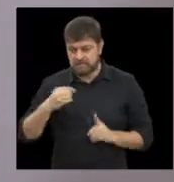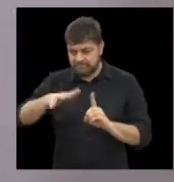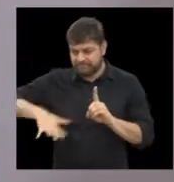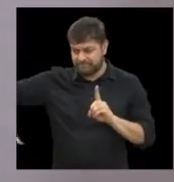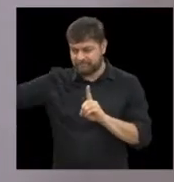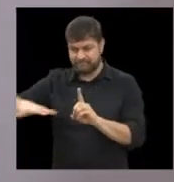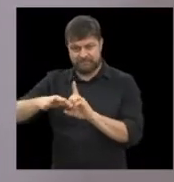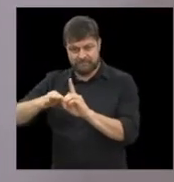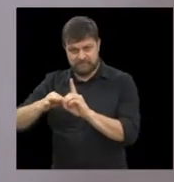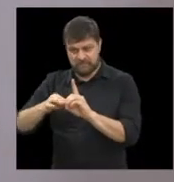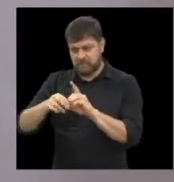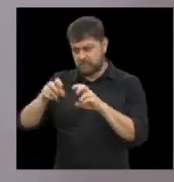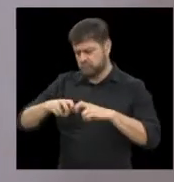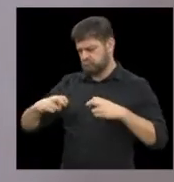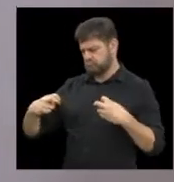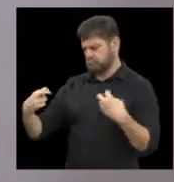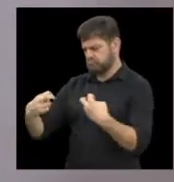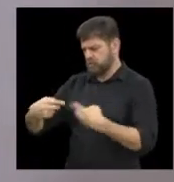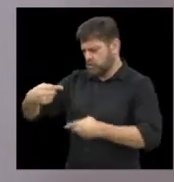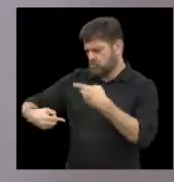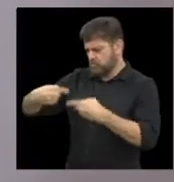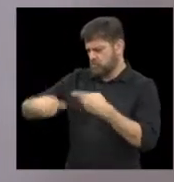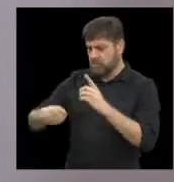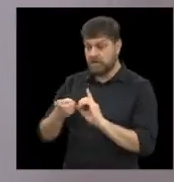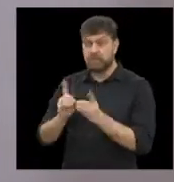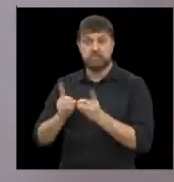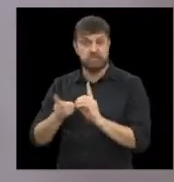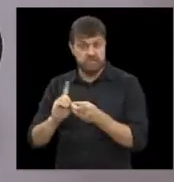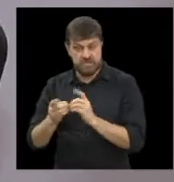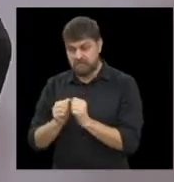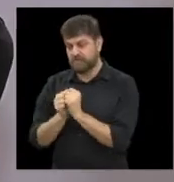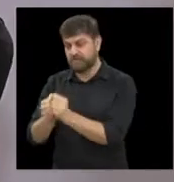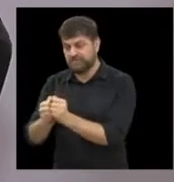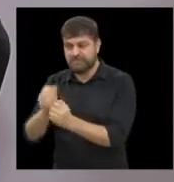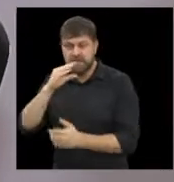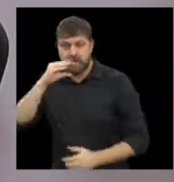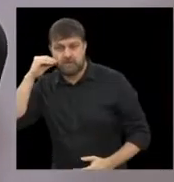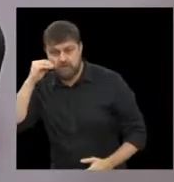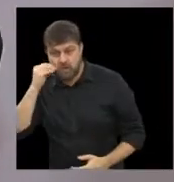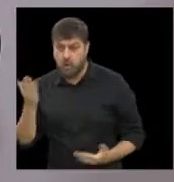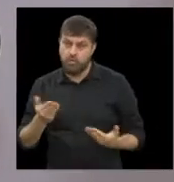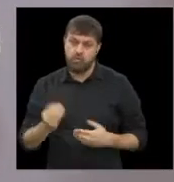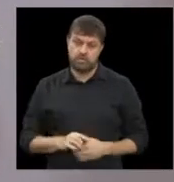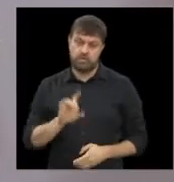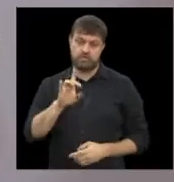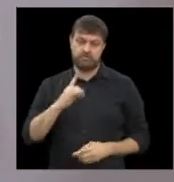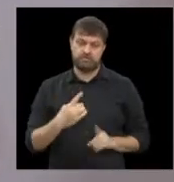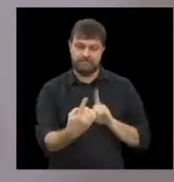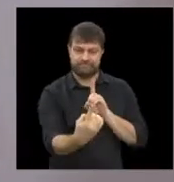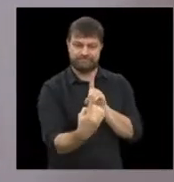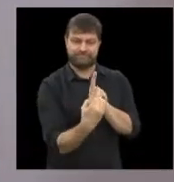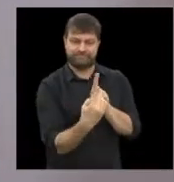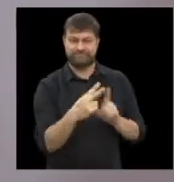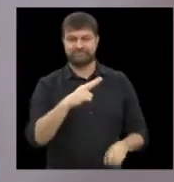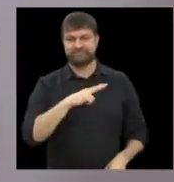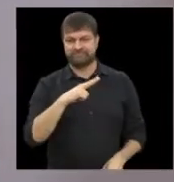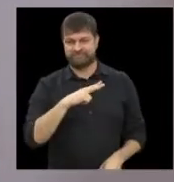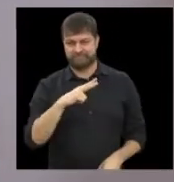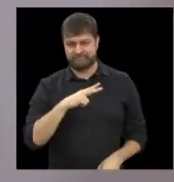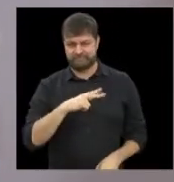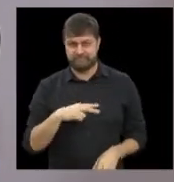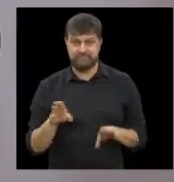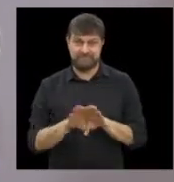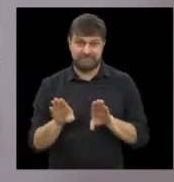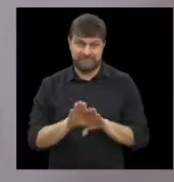de grupo, uma dinâmica com eles. Hoje a gente faz só atendimento individual, né? Então, também falta até esse